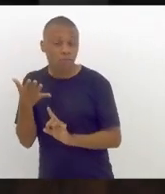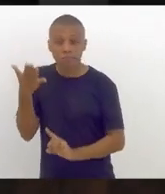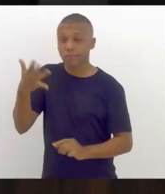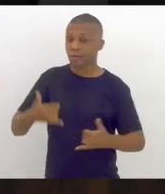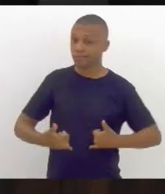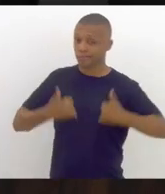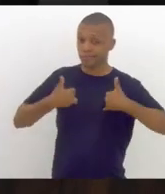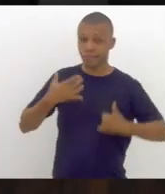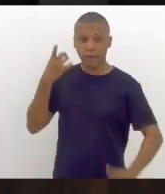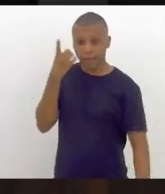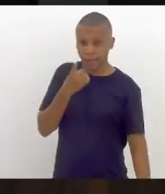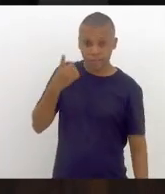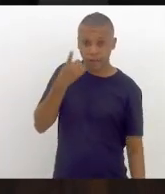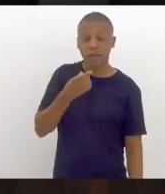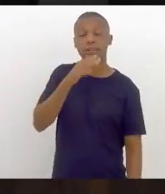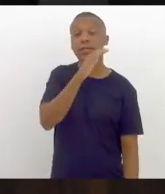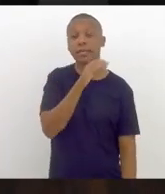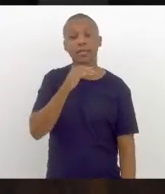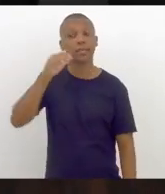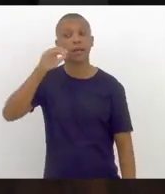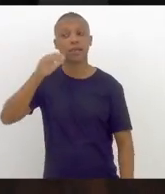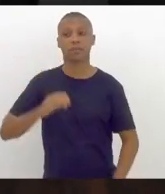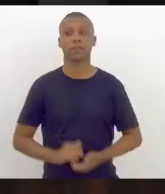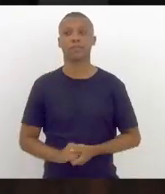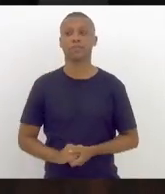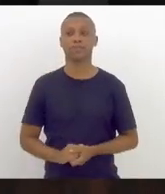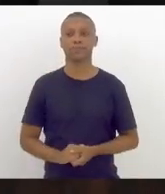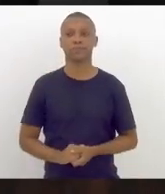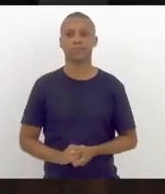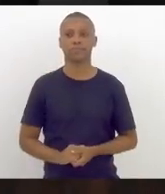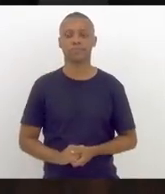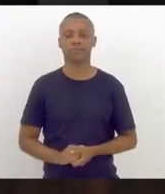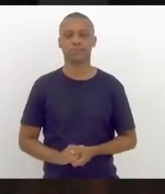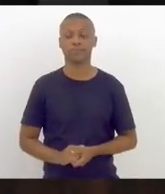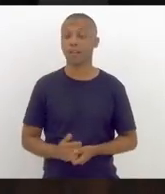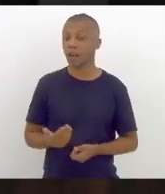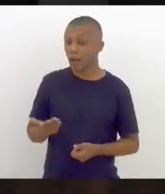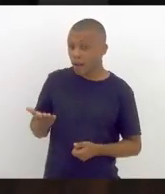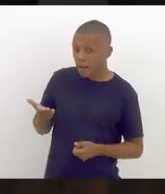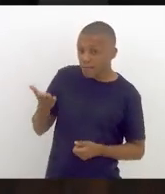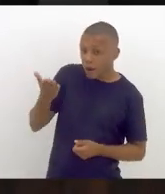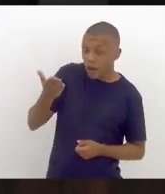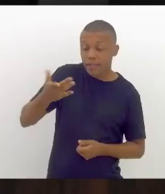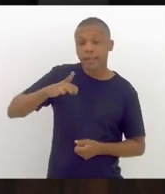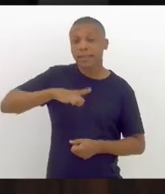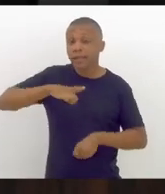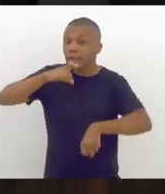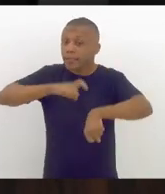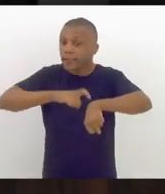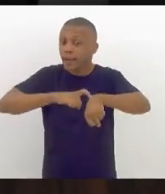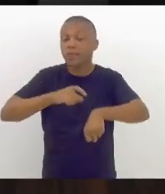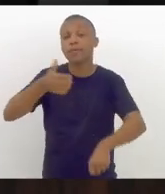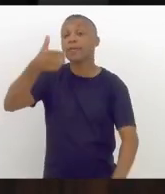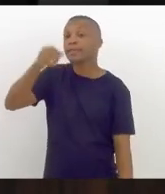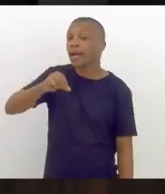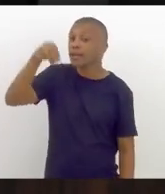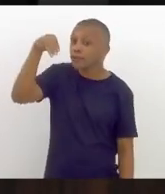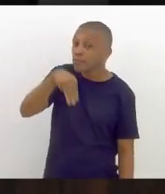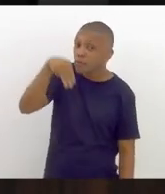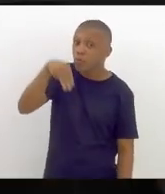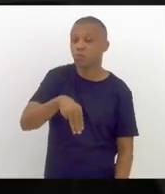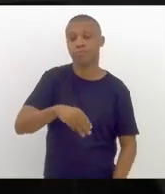Célia Jordão. Uma boa Vossa excelência dispõe de dez minutos.